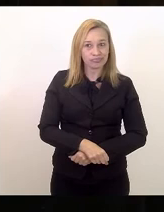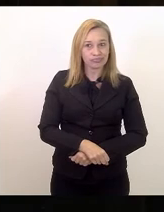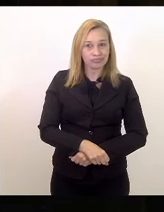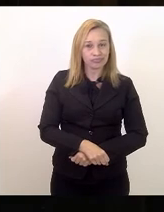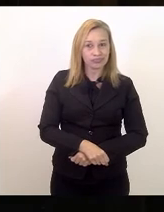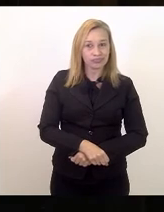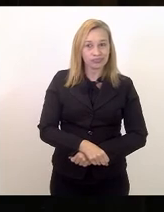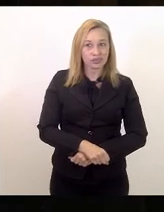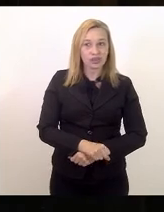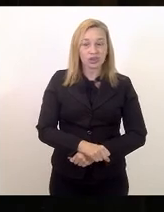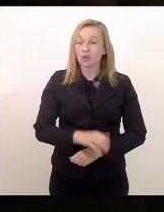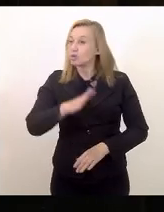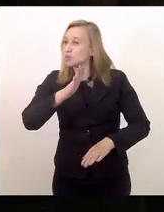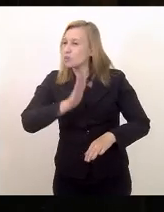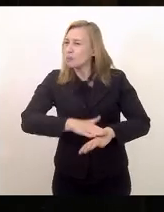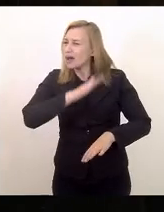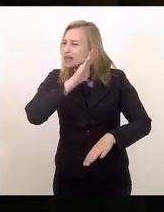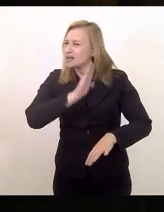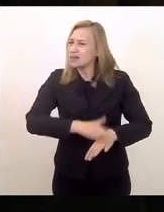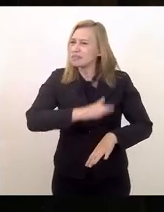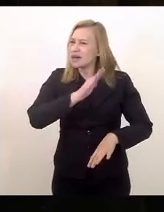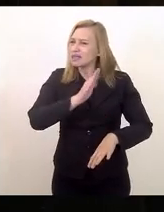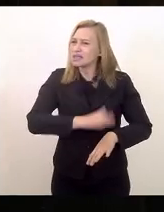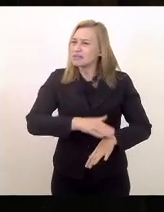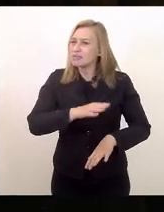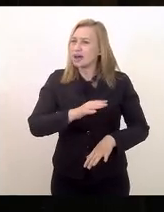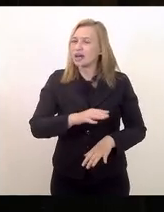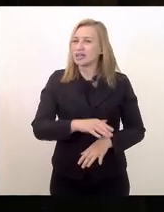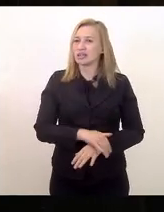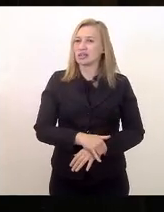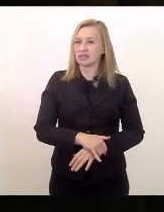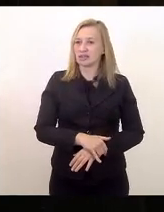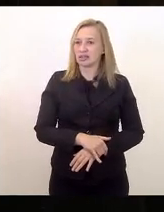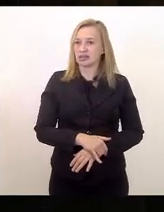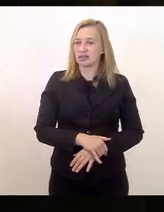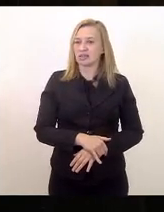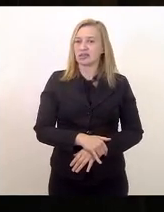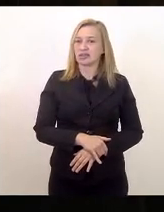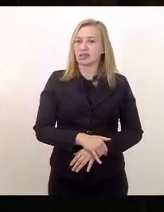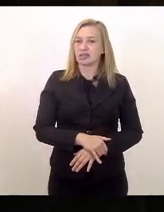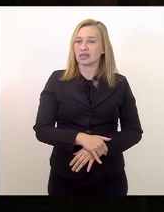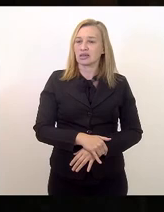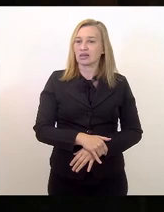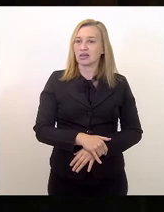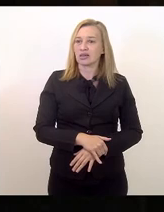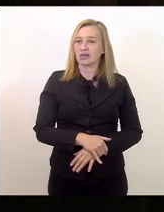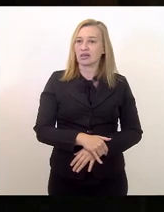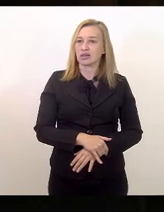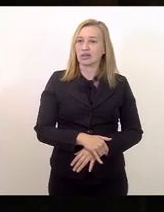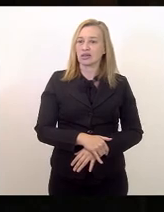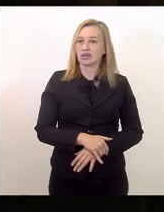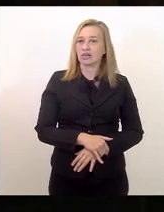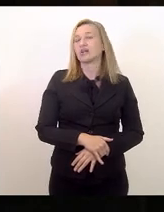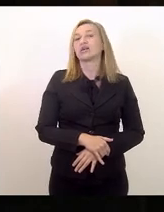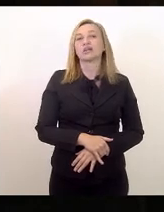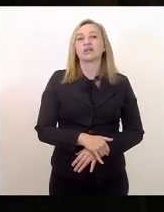E quanto mais empurrar isso com a barriga, pior, porque mais